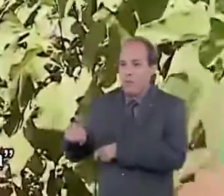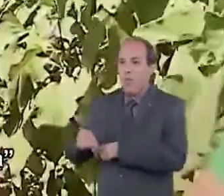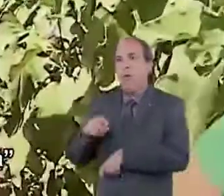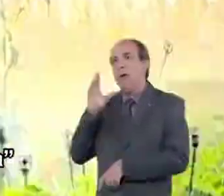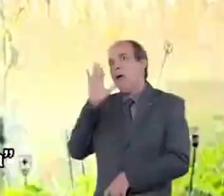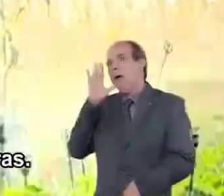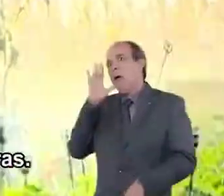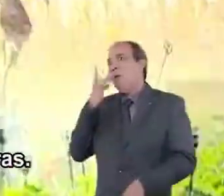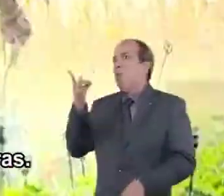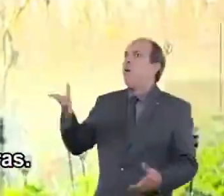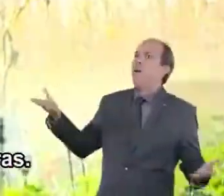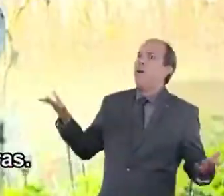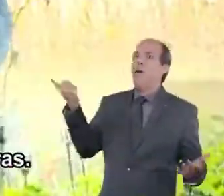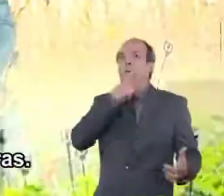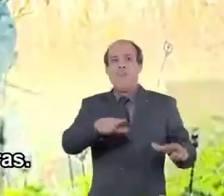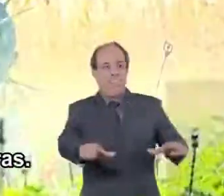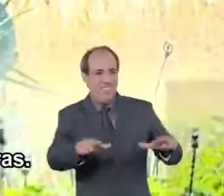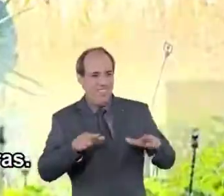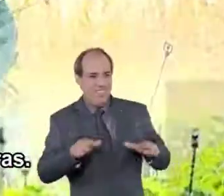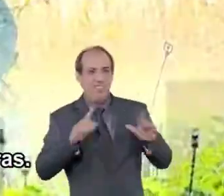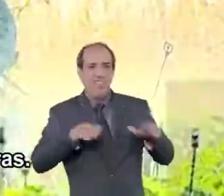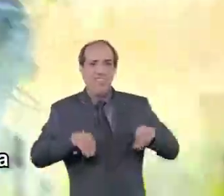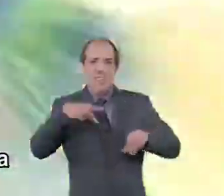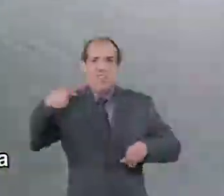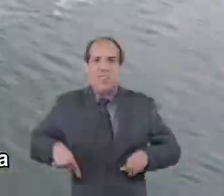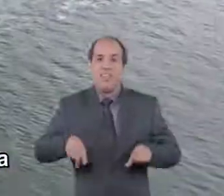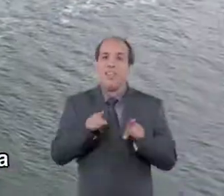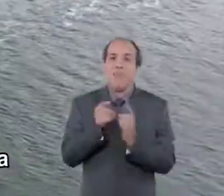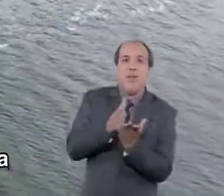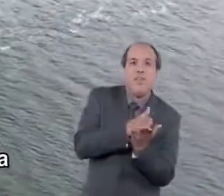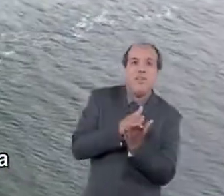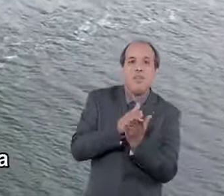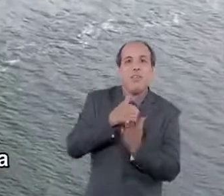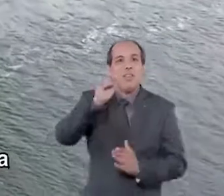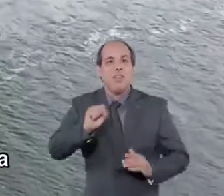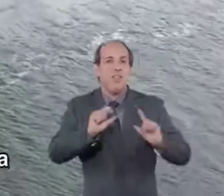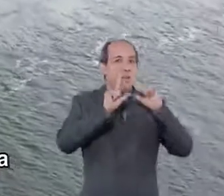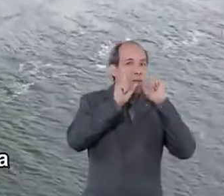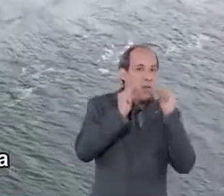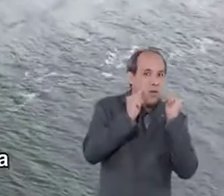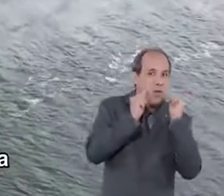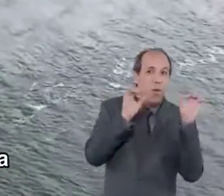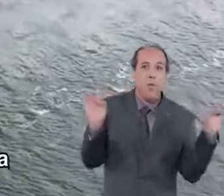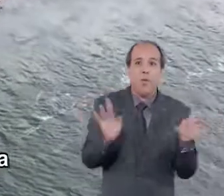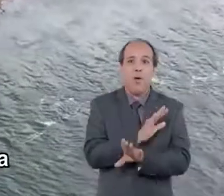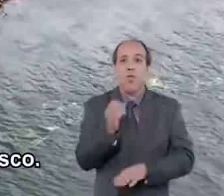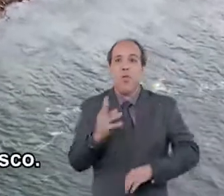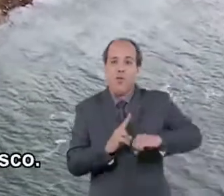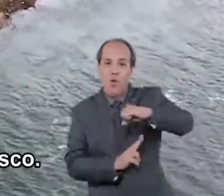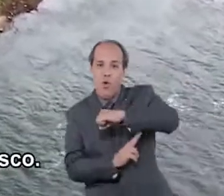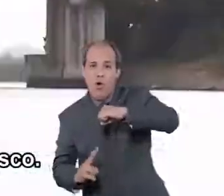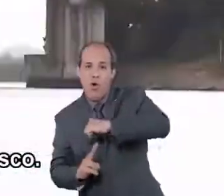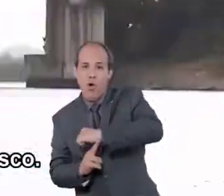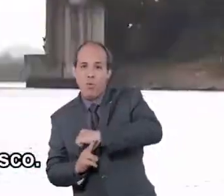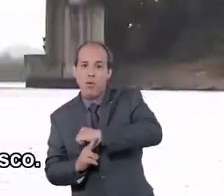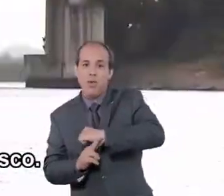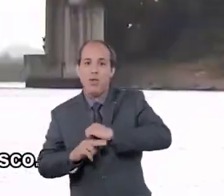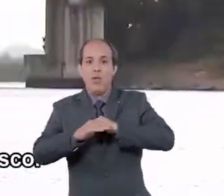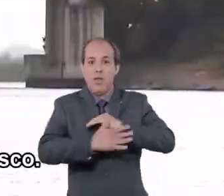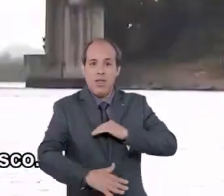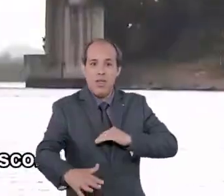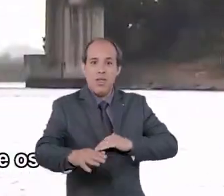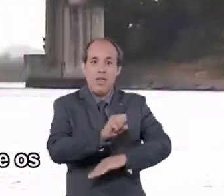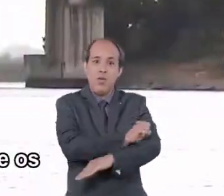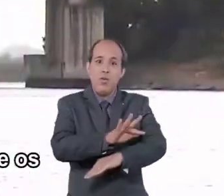de uma espera da bexiga conseguiram título de suas terras. Na divisa de Sergipe com Alagoas foi concluída a nova ponte sobre o Rio São